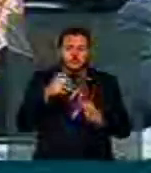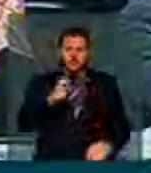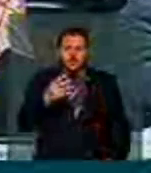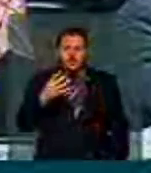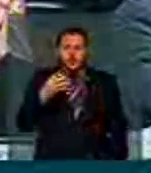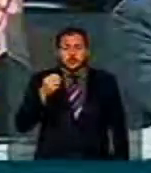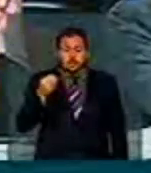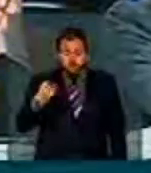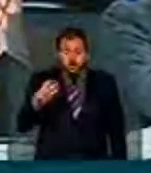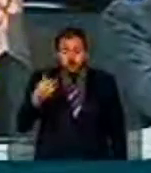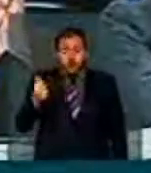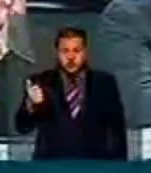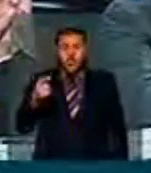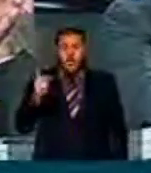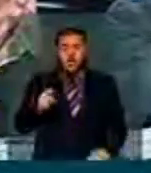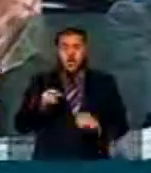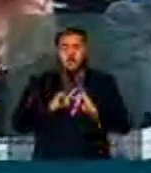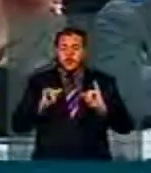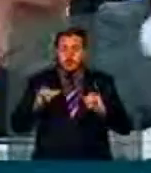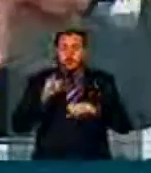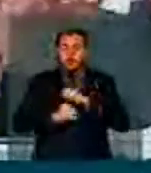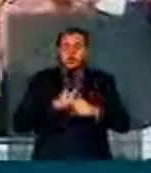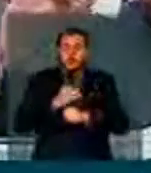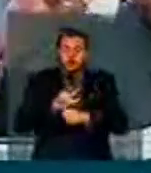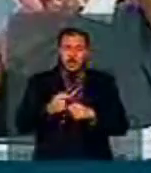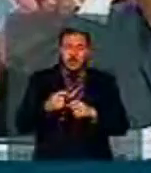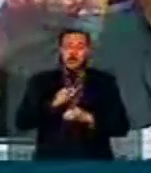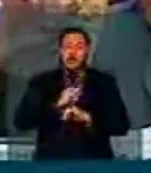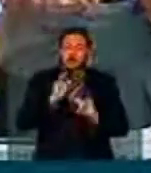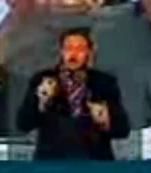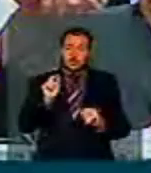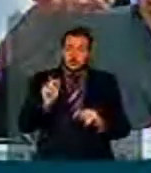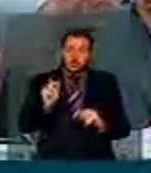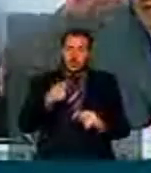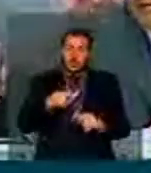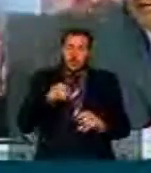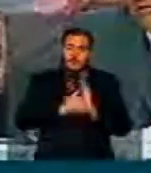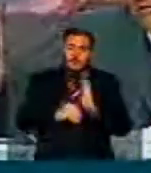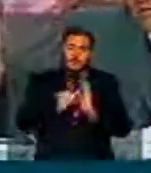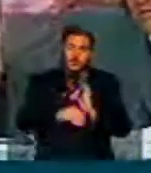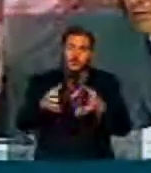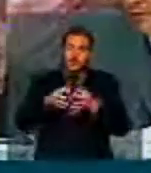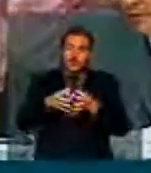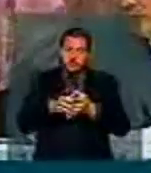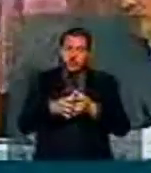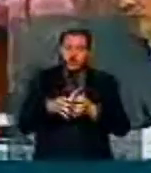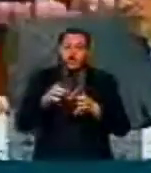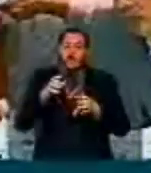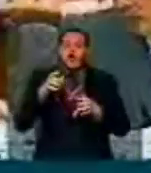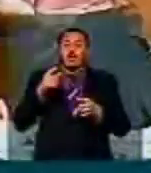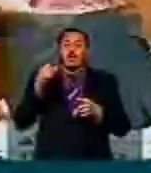que dispõe sobre o acesso a informações da internet e das outras providências, pendente de parecer da comissão especial.